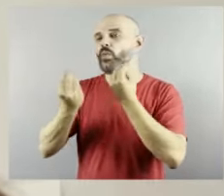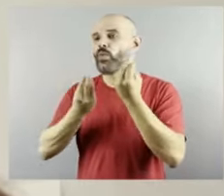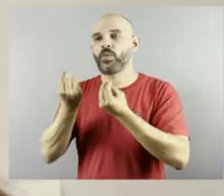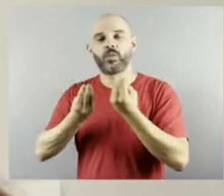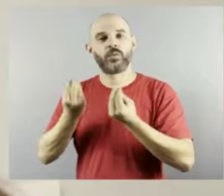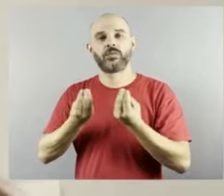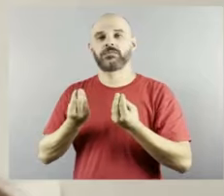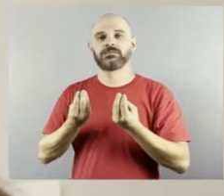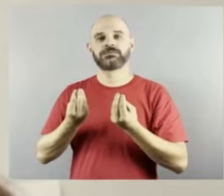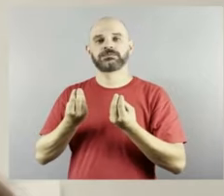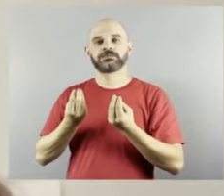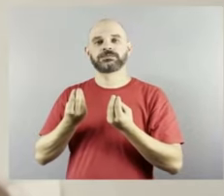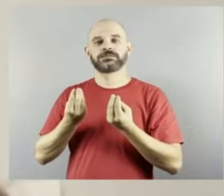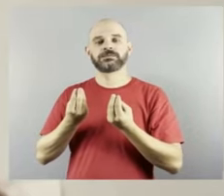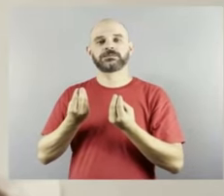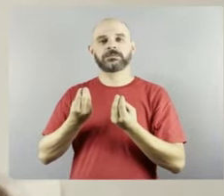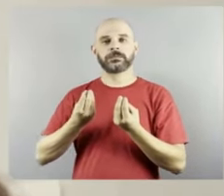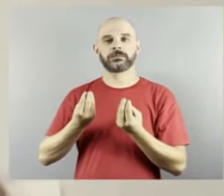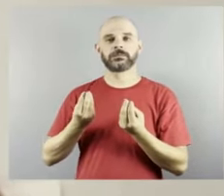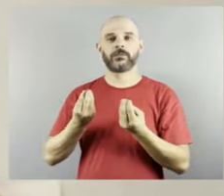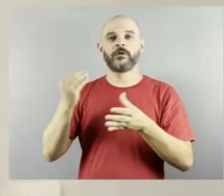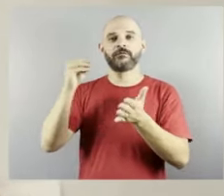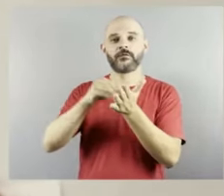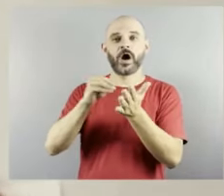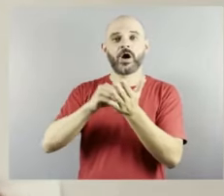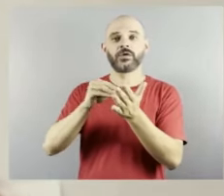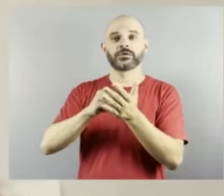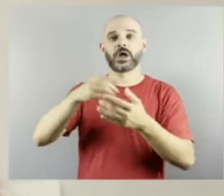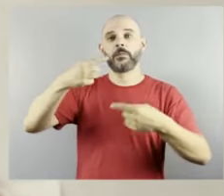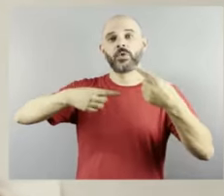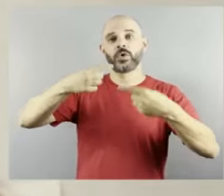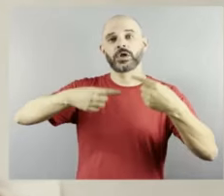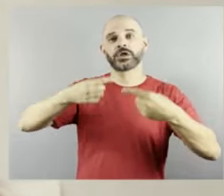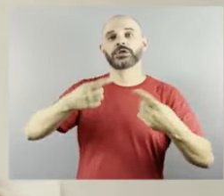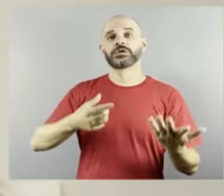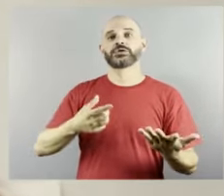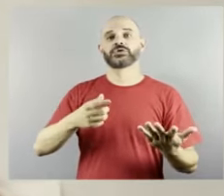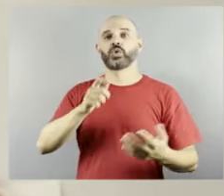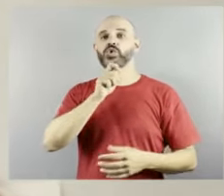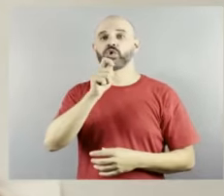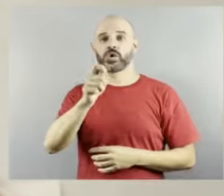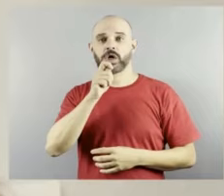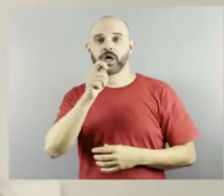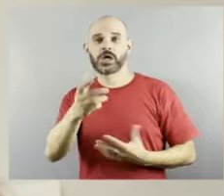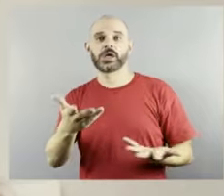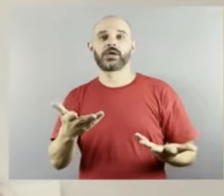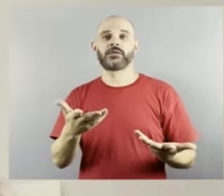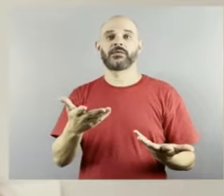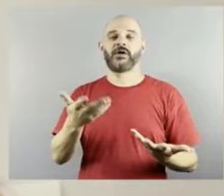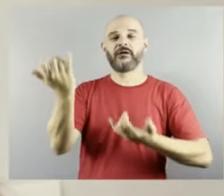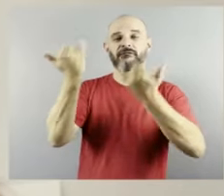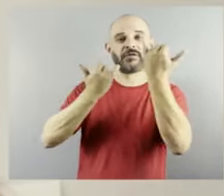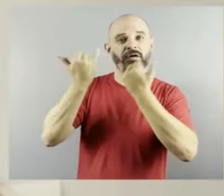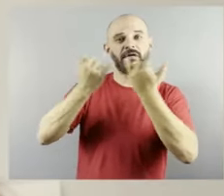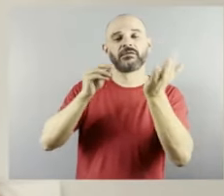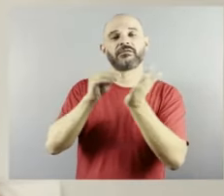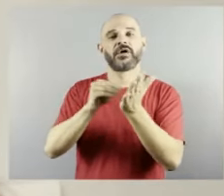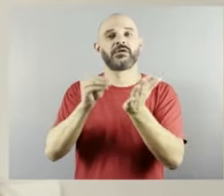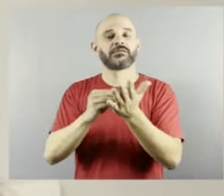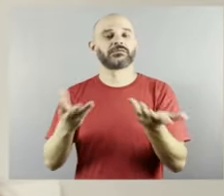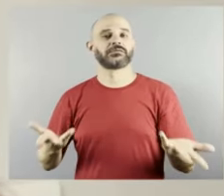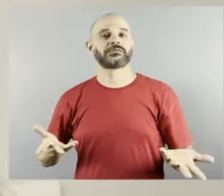político jornalístico mas essa desinformação que é que vocês sentem